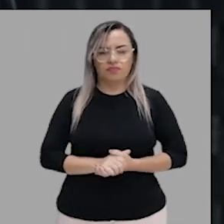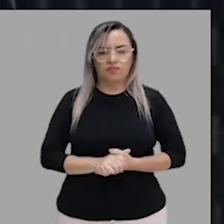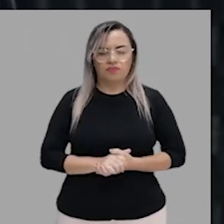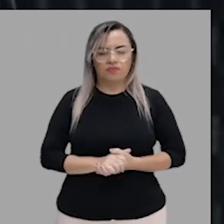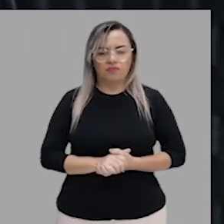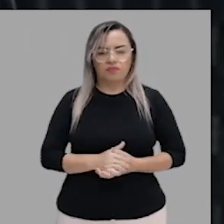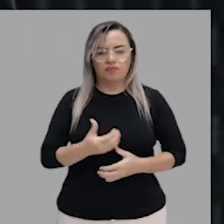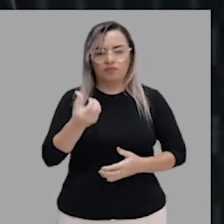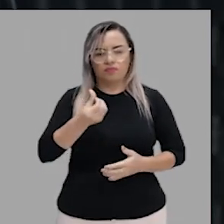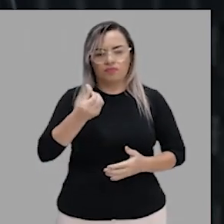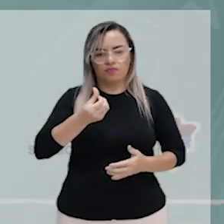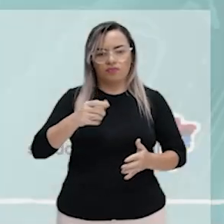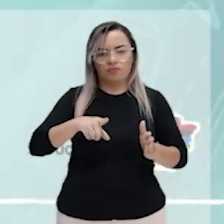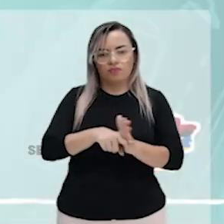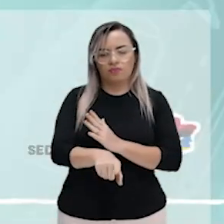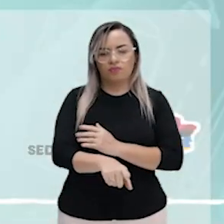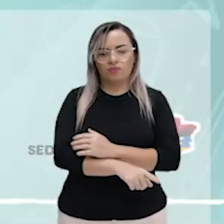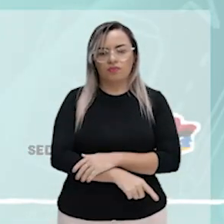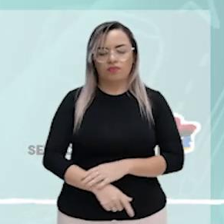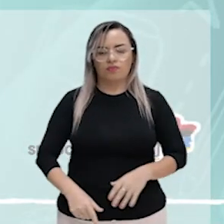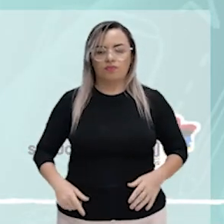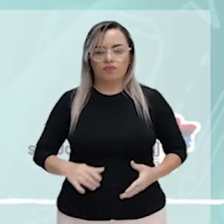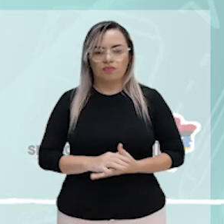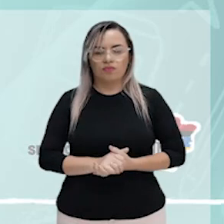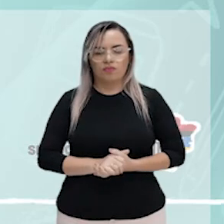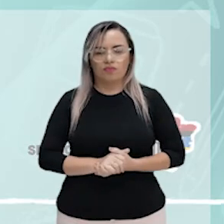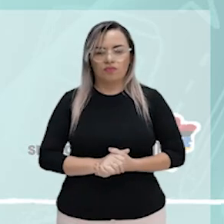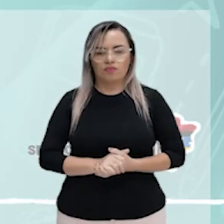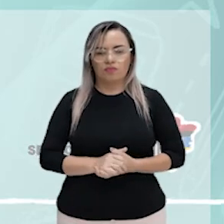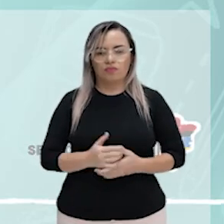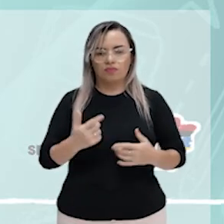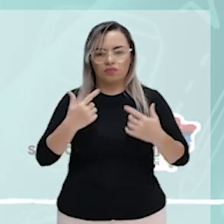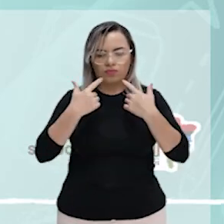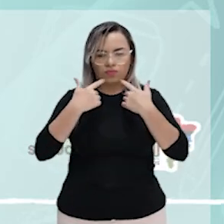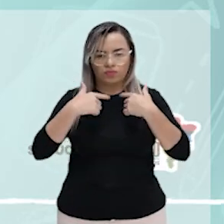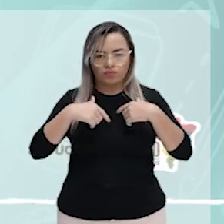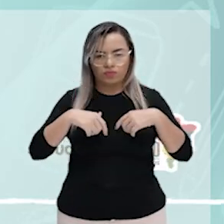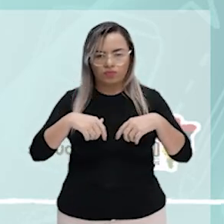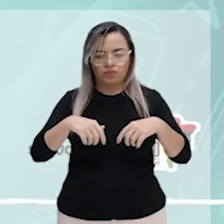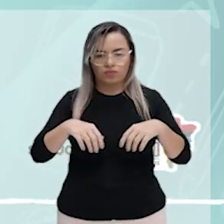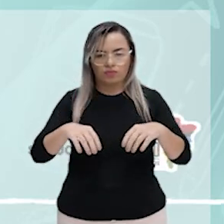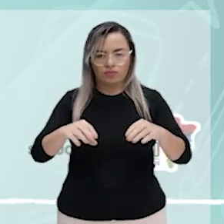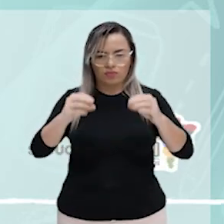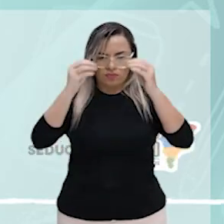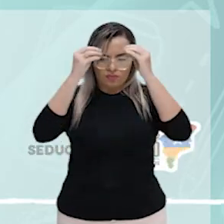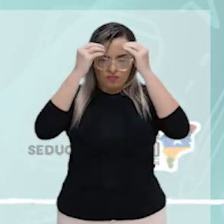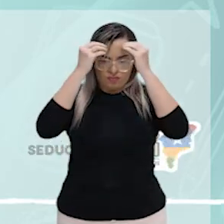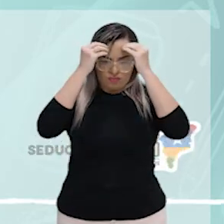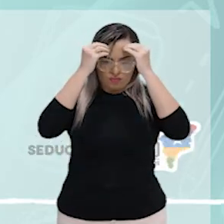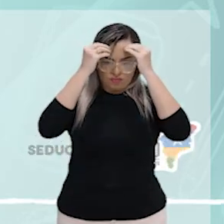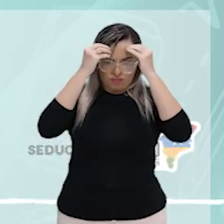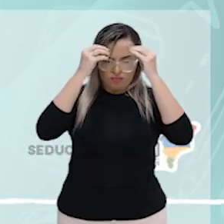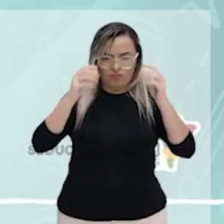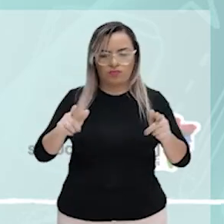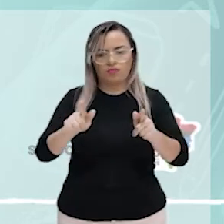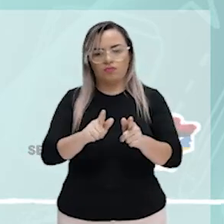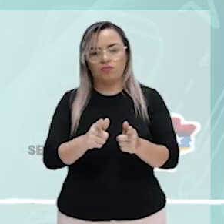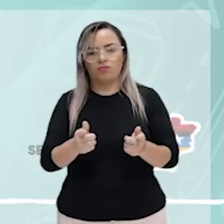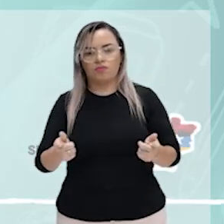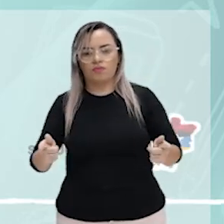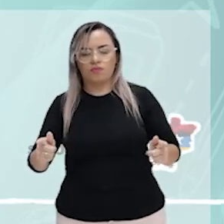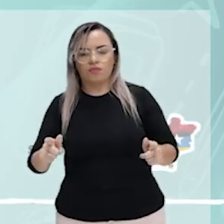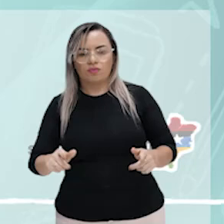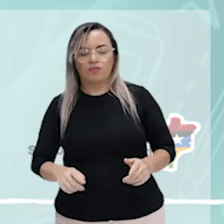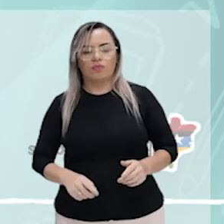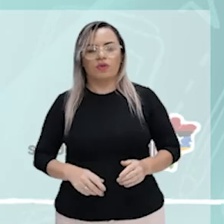Vamos para mais um? Considerando a linguagem culta, a linguagem da norma gramatical, aquela que você usa para produzir seu